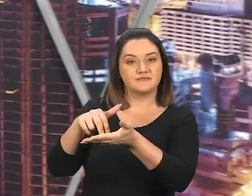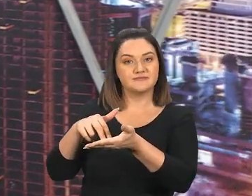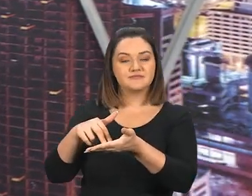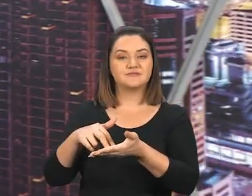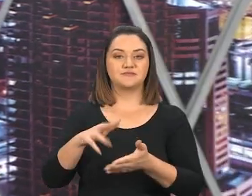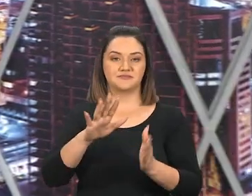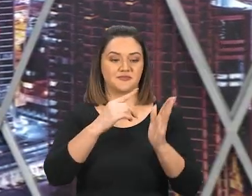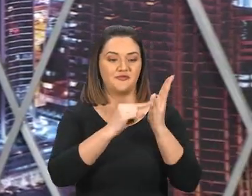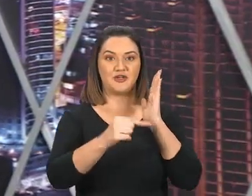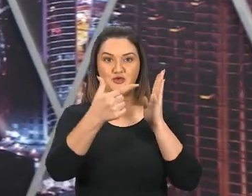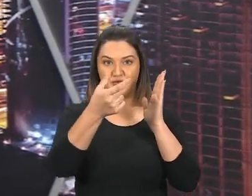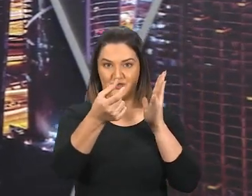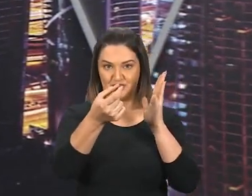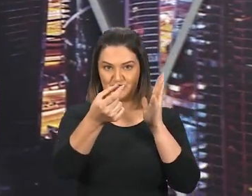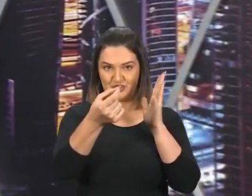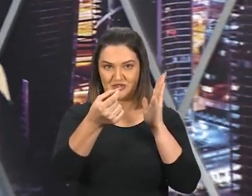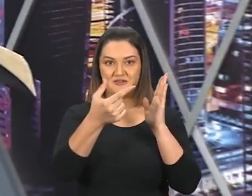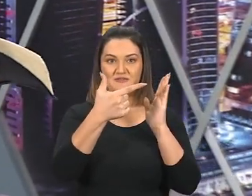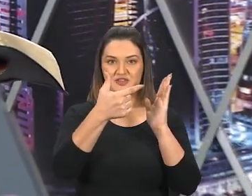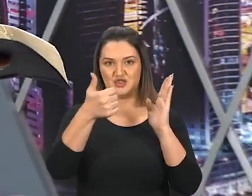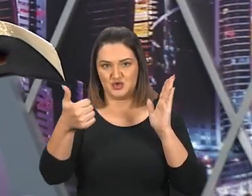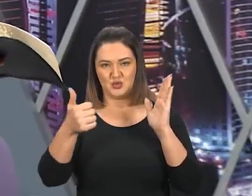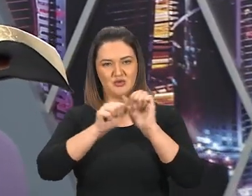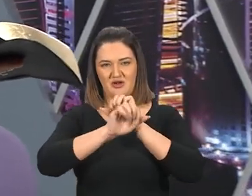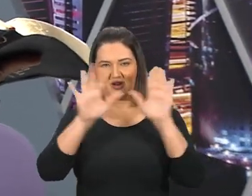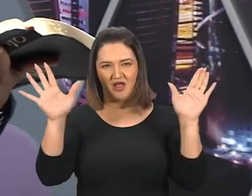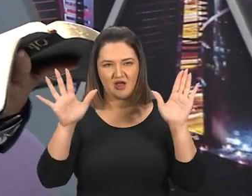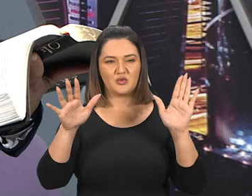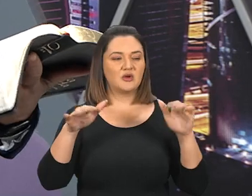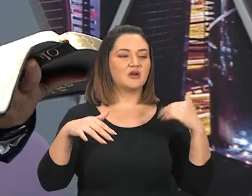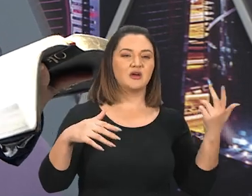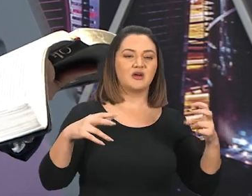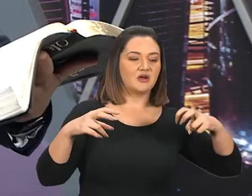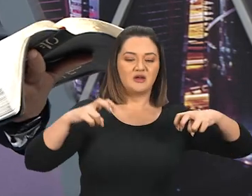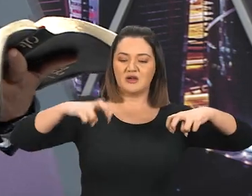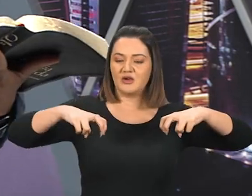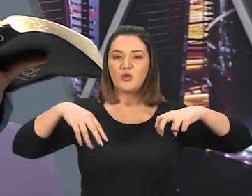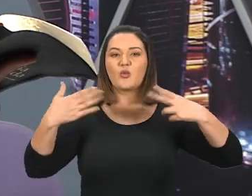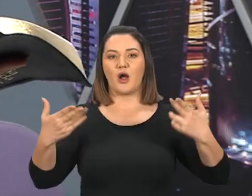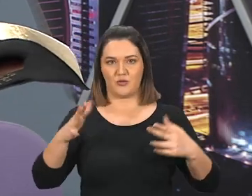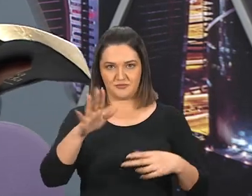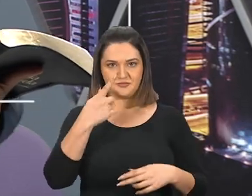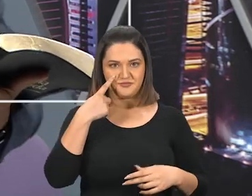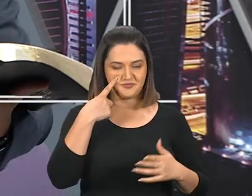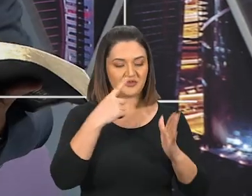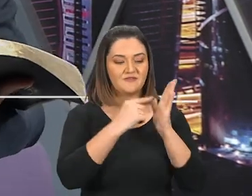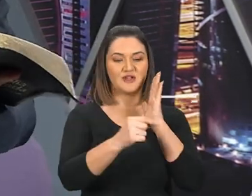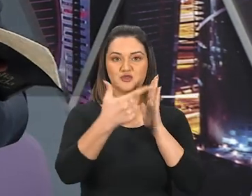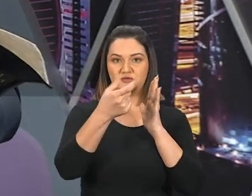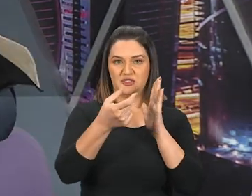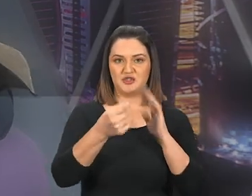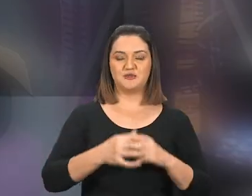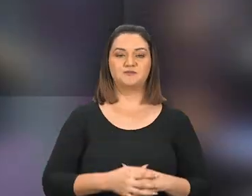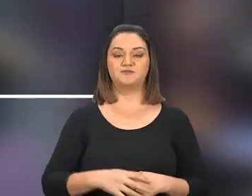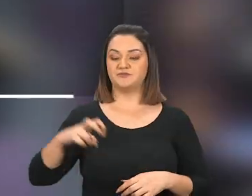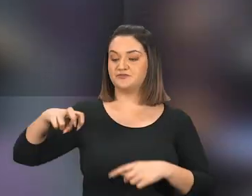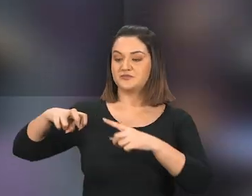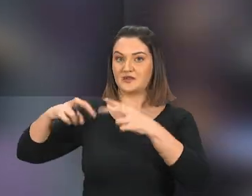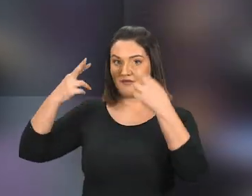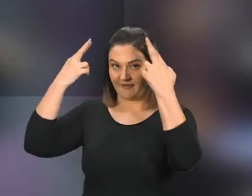continua, Veja agora o verso 20, Agora começa, O 20 e o 21, Esclarece quem é o bode, Quem é o carneiro, Olha só, Verso 20,